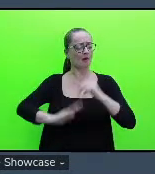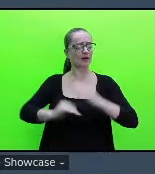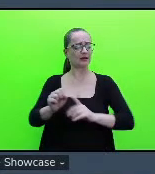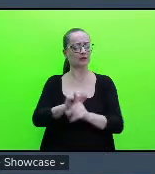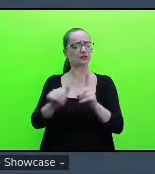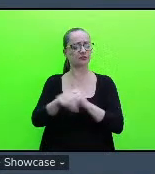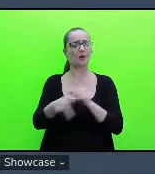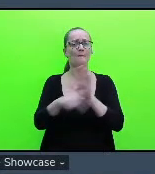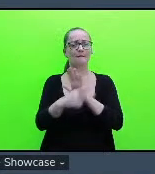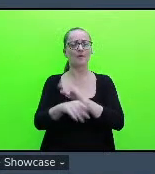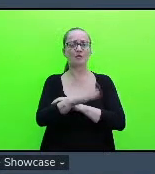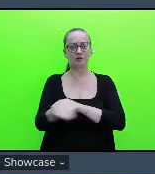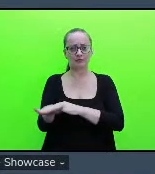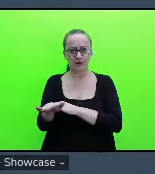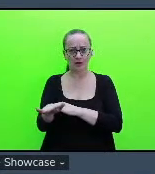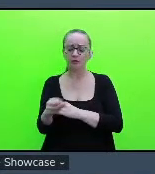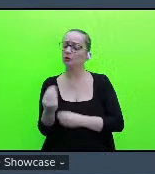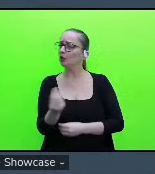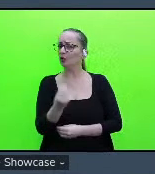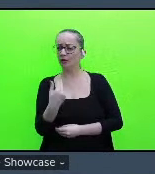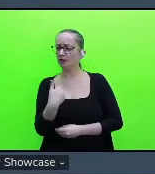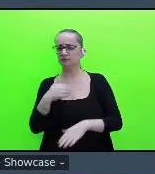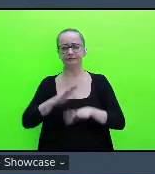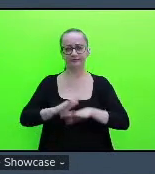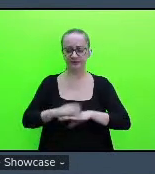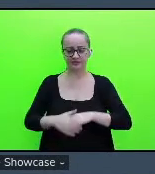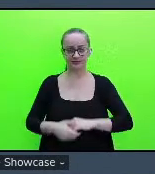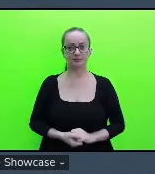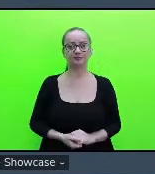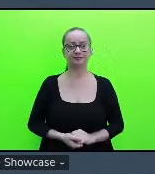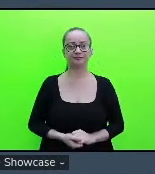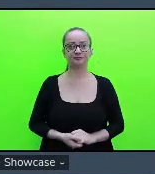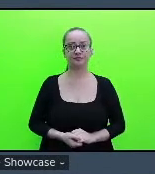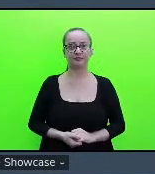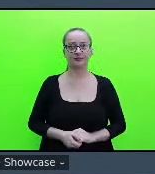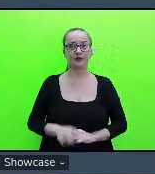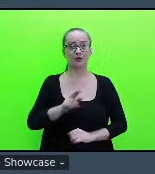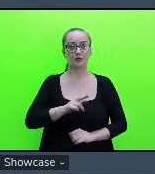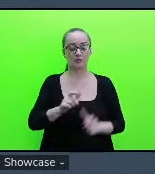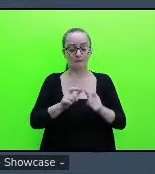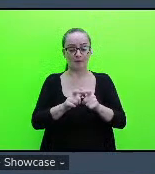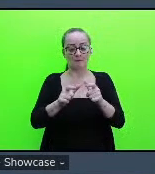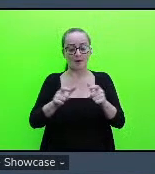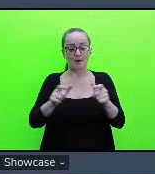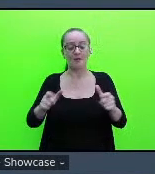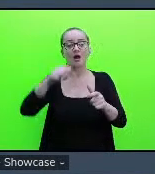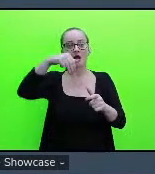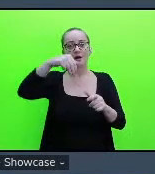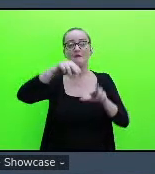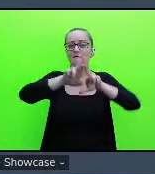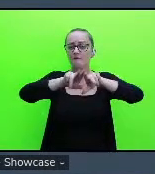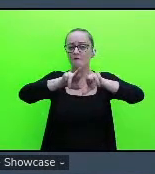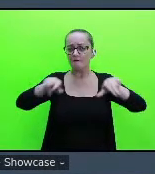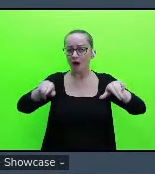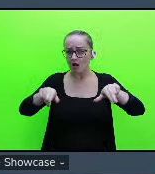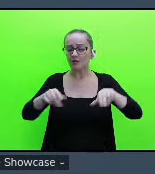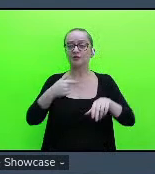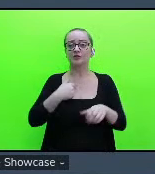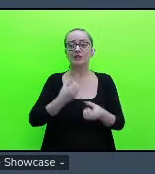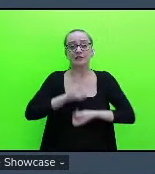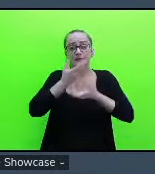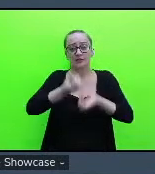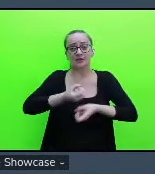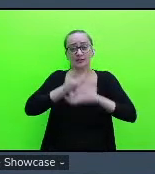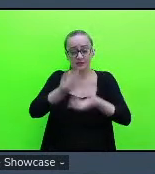estudantes, a gente, né, utilizou a escala multidimensional de expressão social, a parte motora,